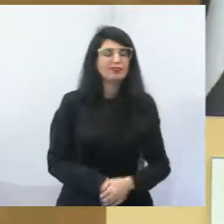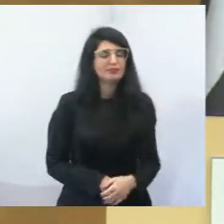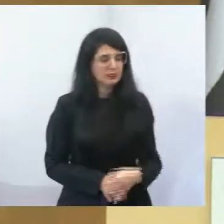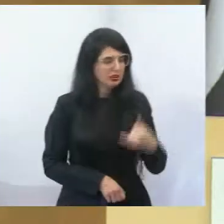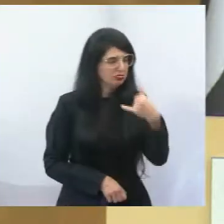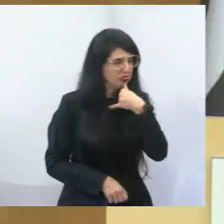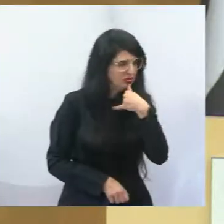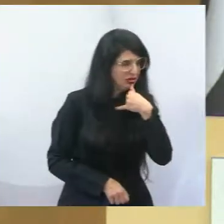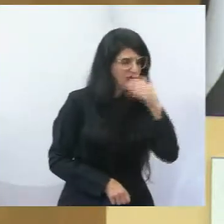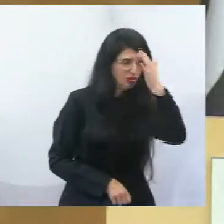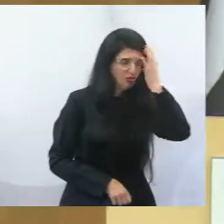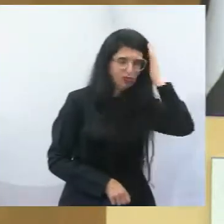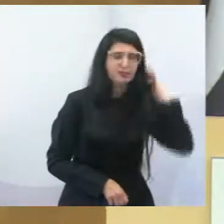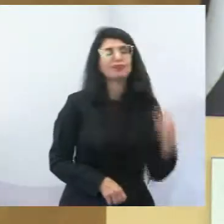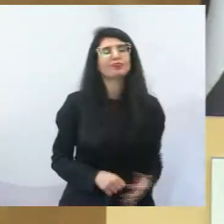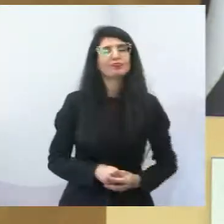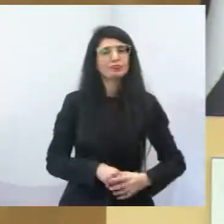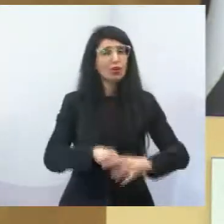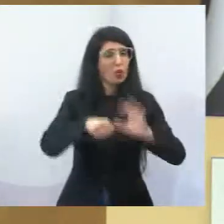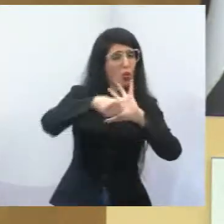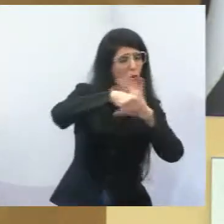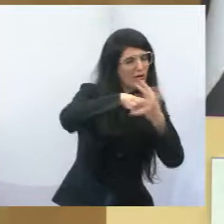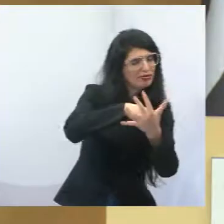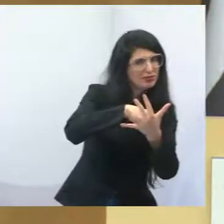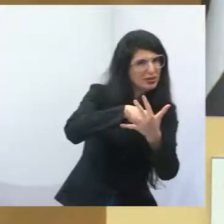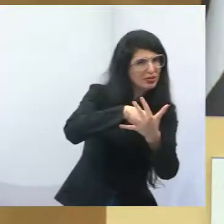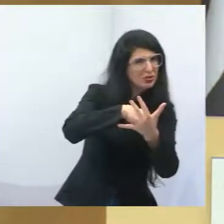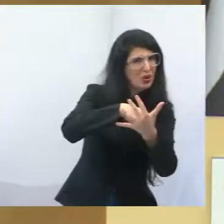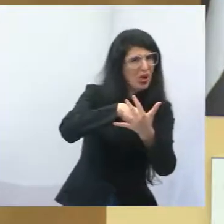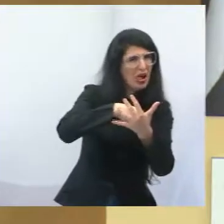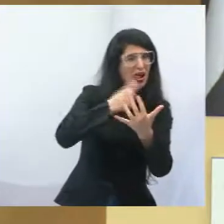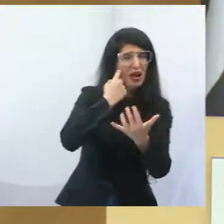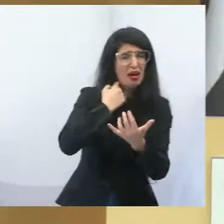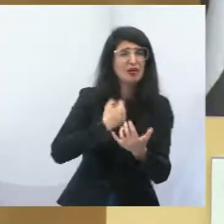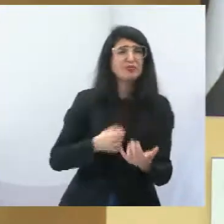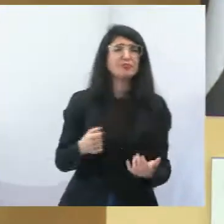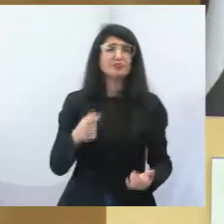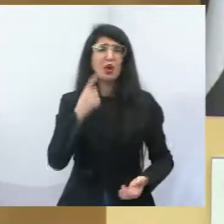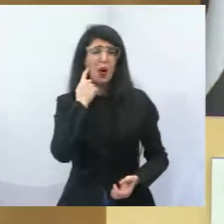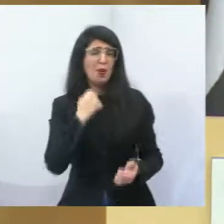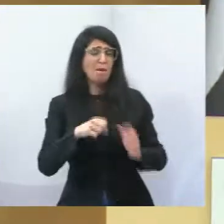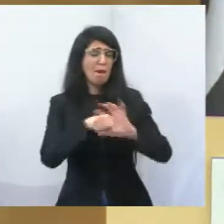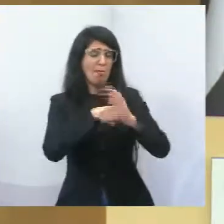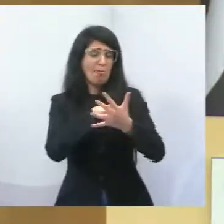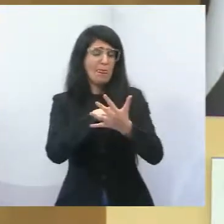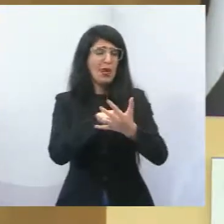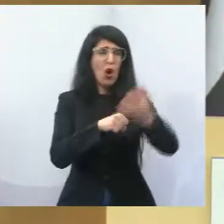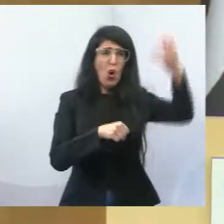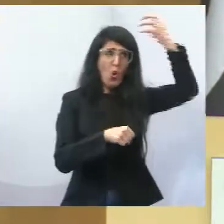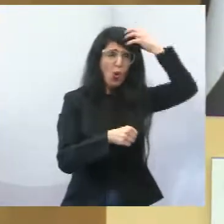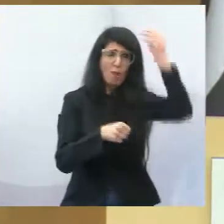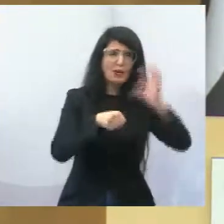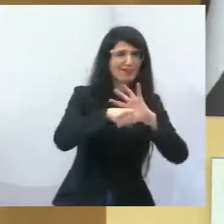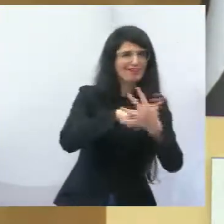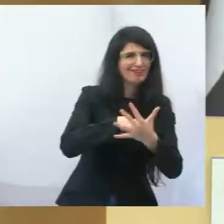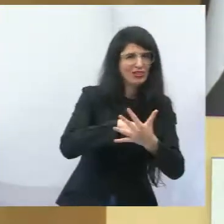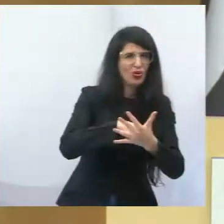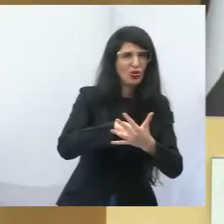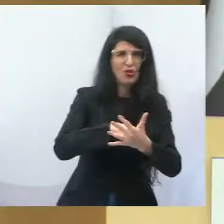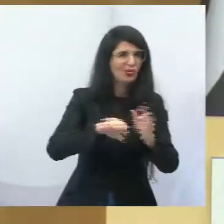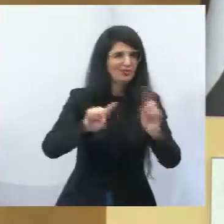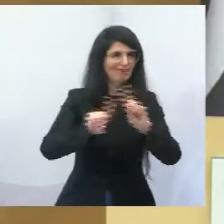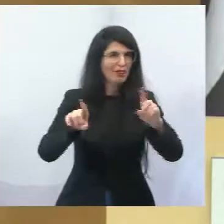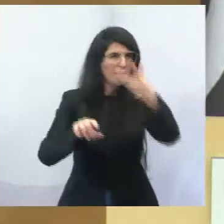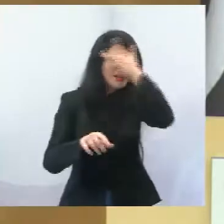disputa para salvar pessoas, mas é disputa política partidária visando tão simplesmente o poder. É